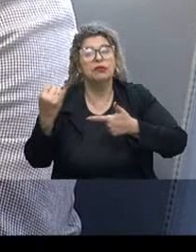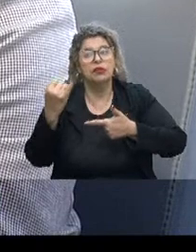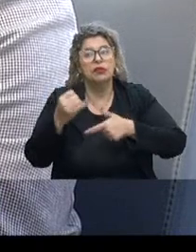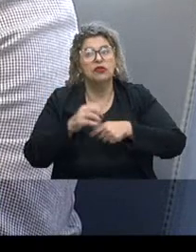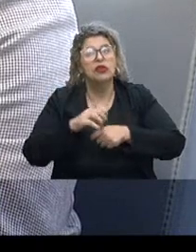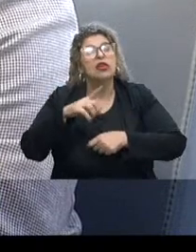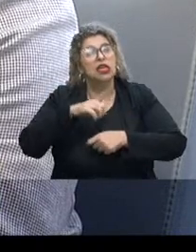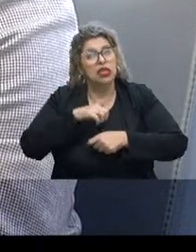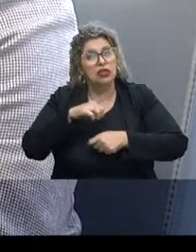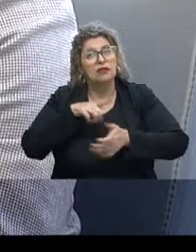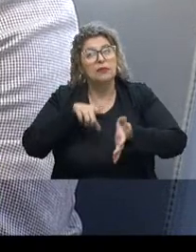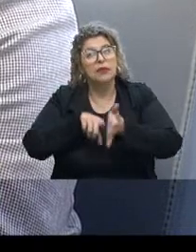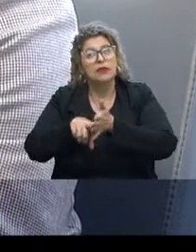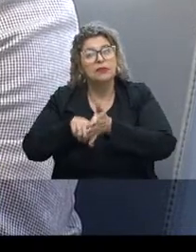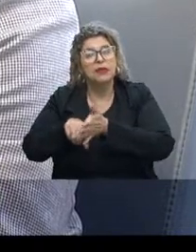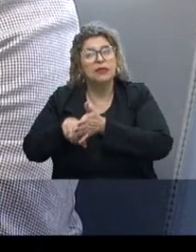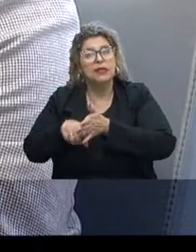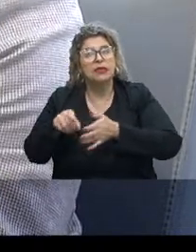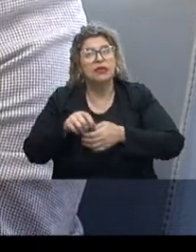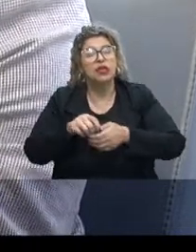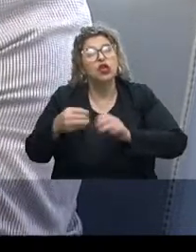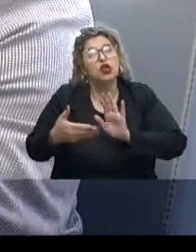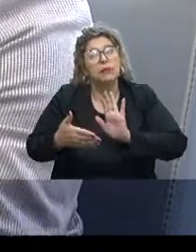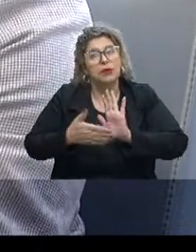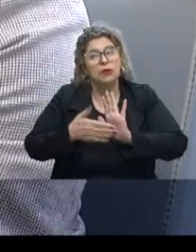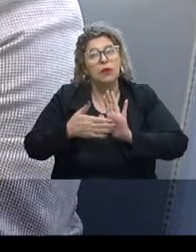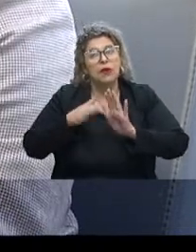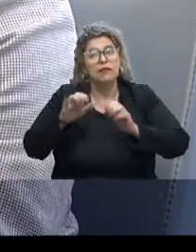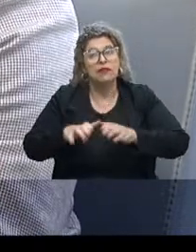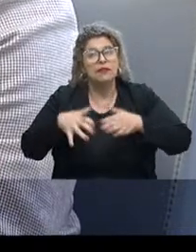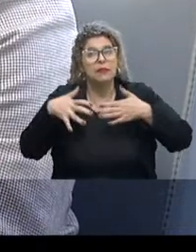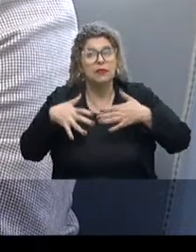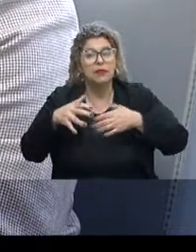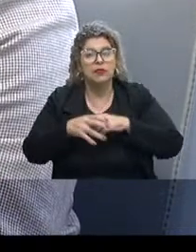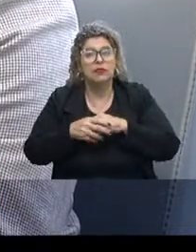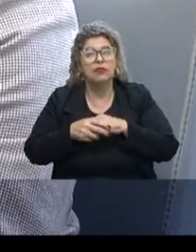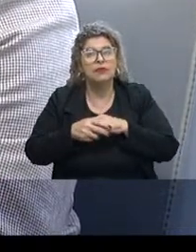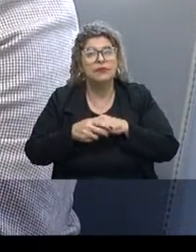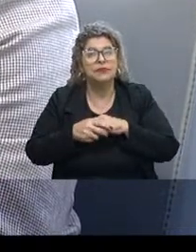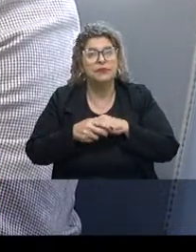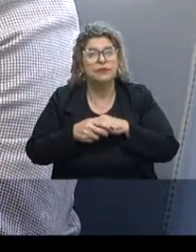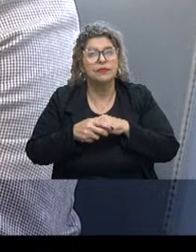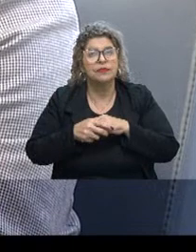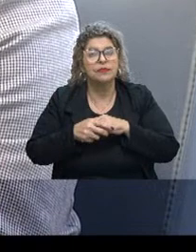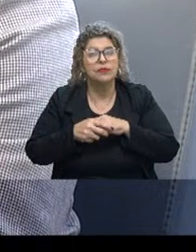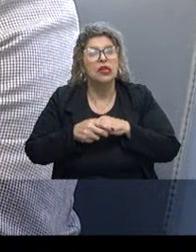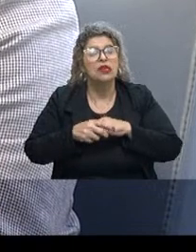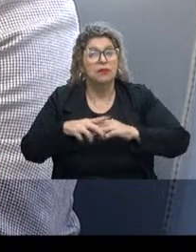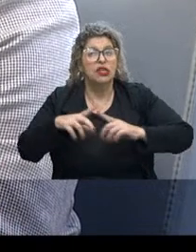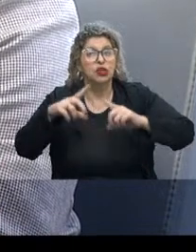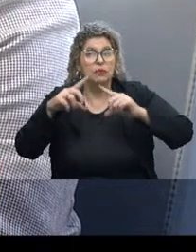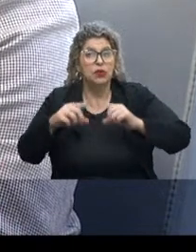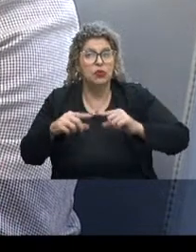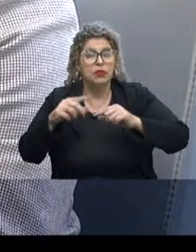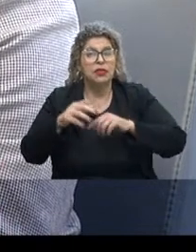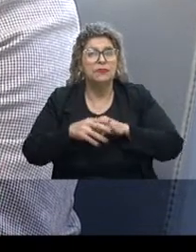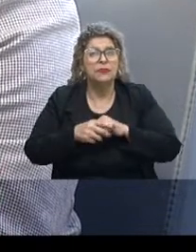encontramos na pesquisa. Nós vamos ter, então, duas propostas da Assembleia Legislativa aqui, que podem vir a mitigar